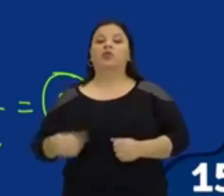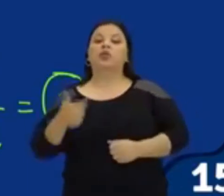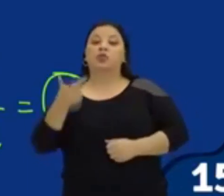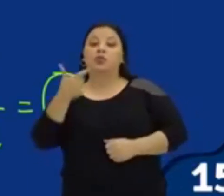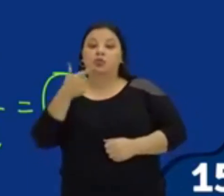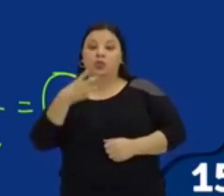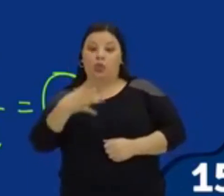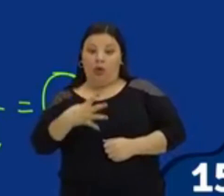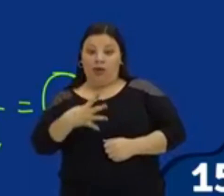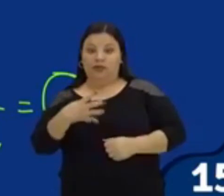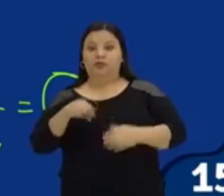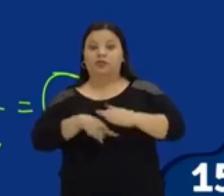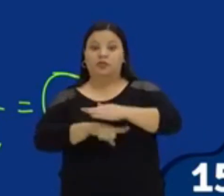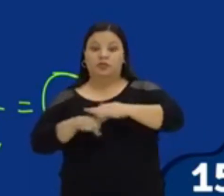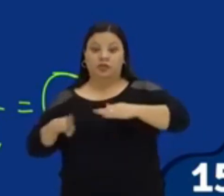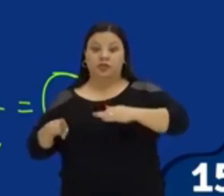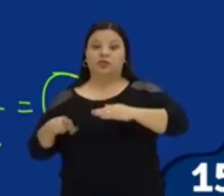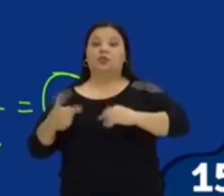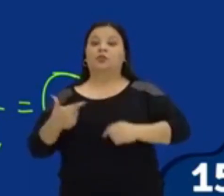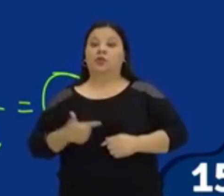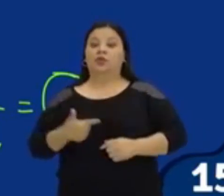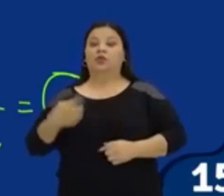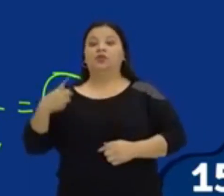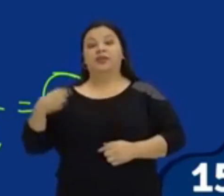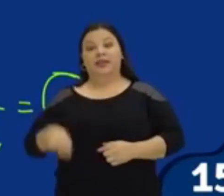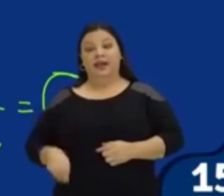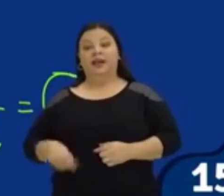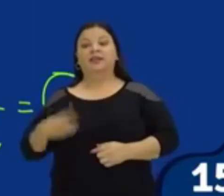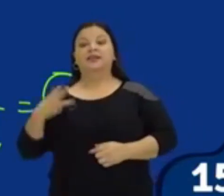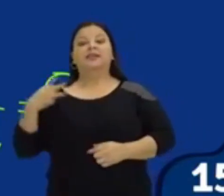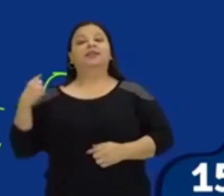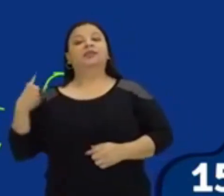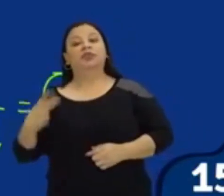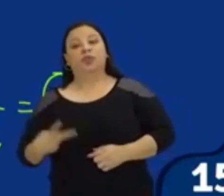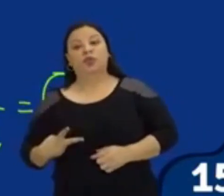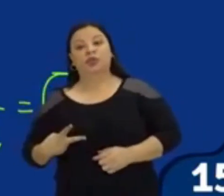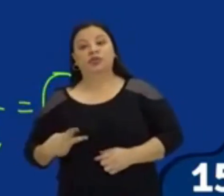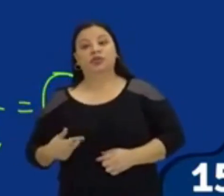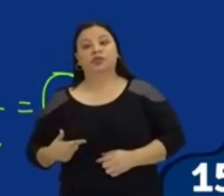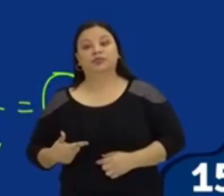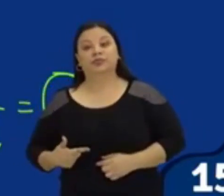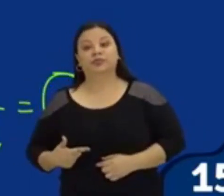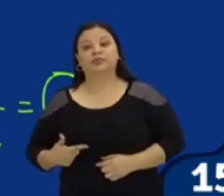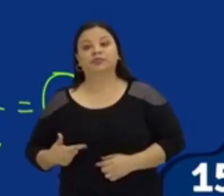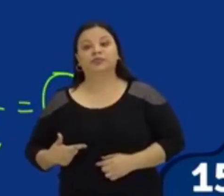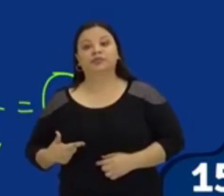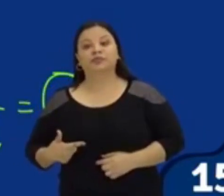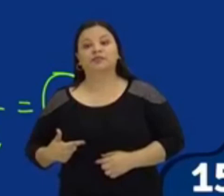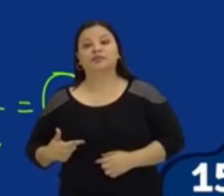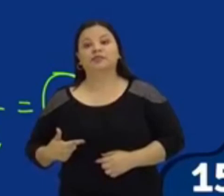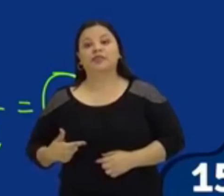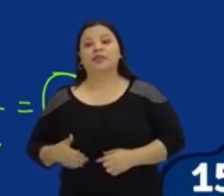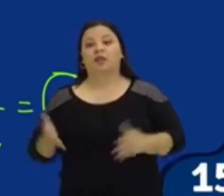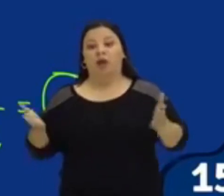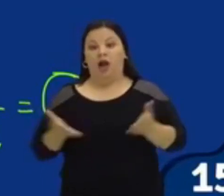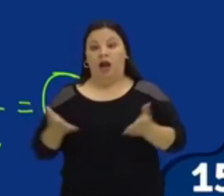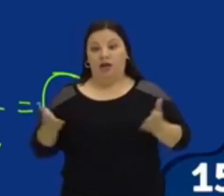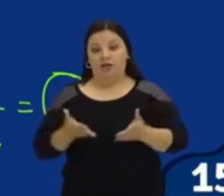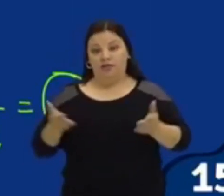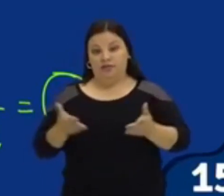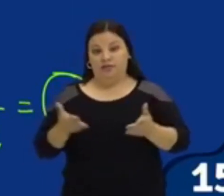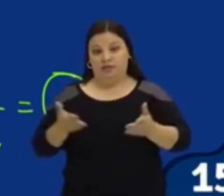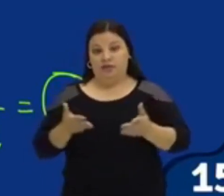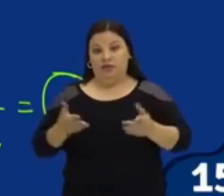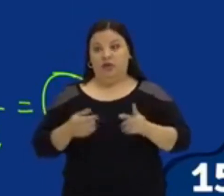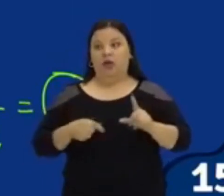ser 2 e 3 quando for analisar o gráfico gente, vai vou construir o meu gráfico aqui, ó